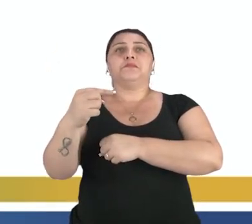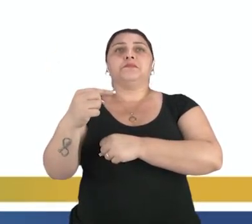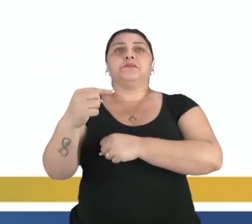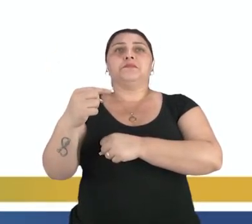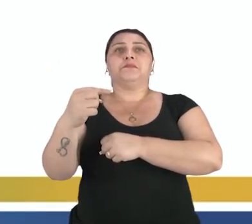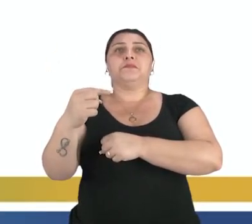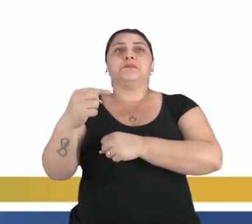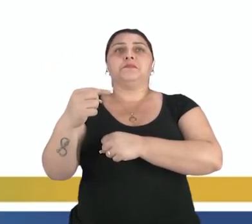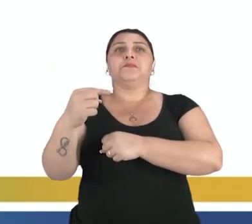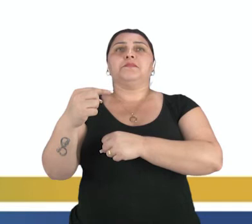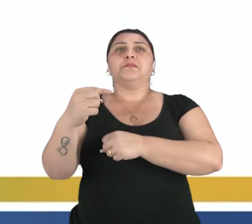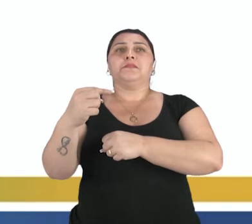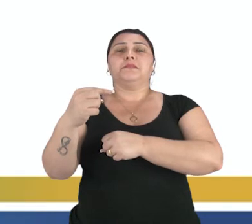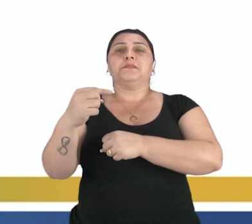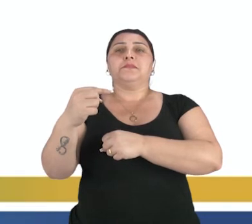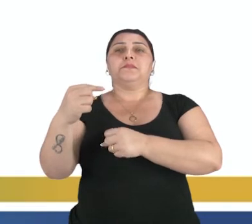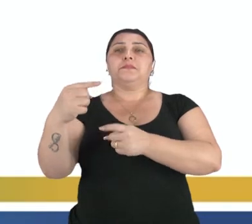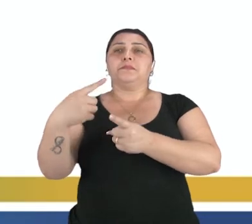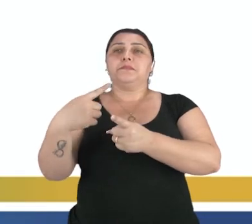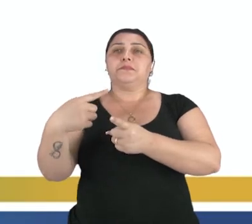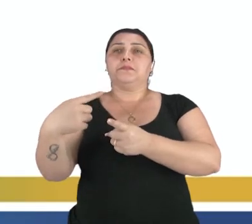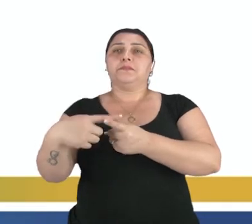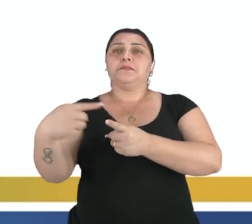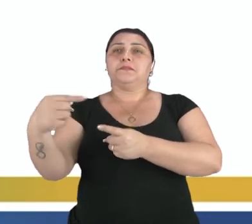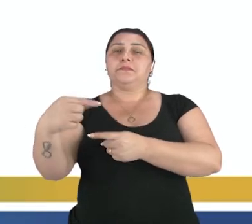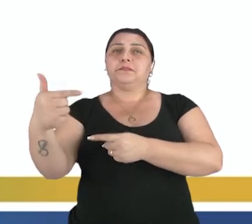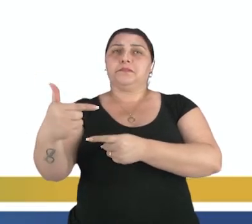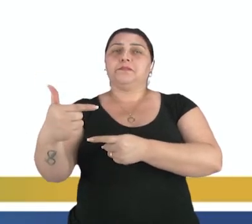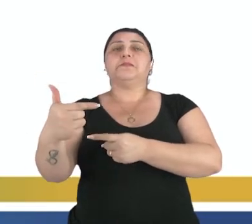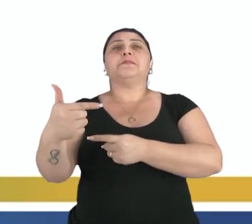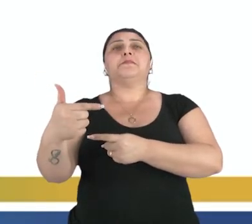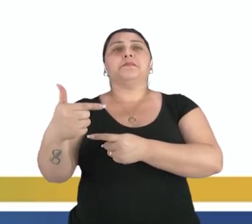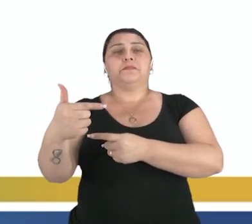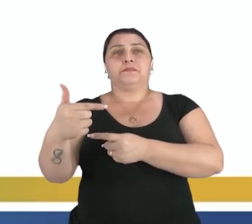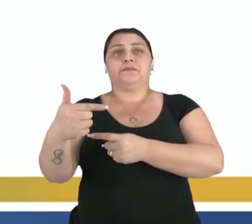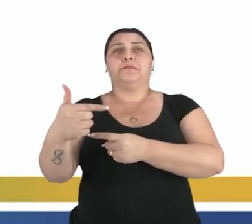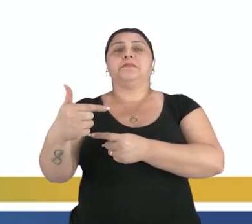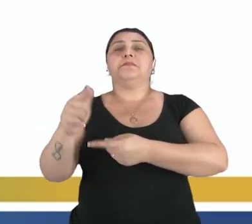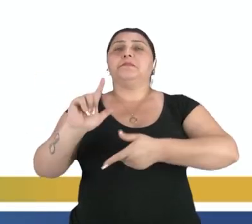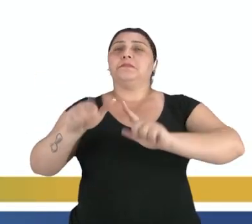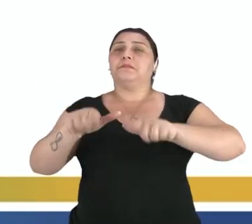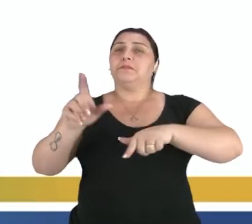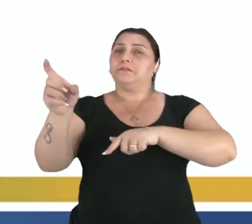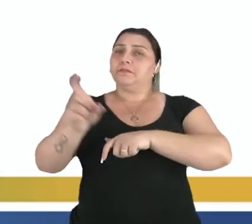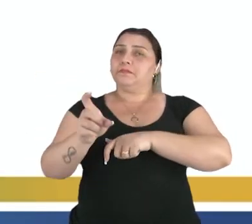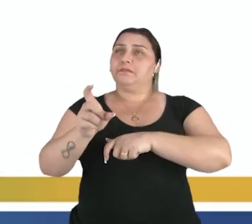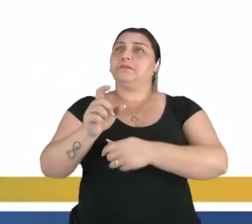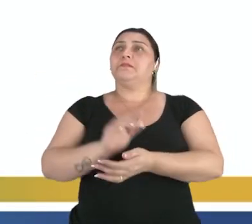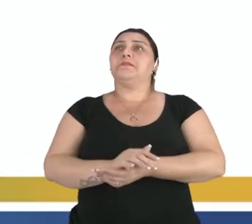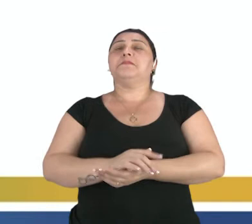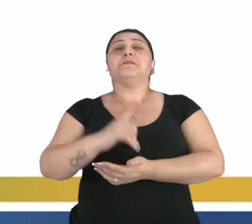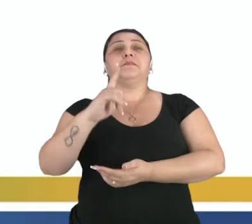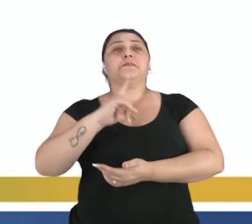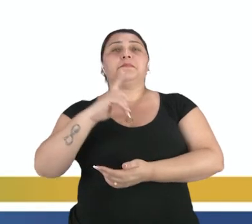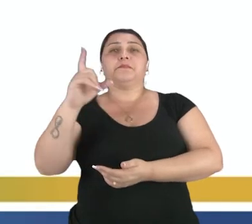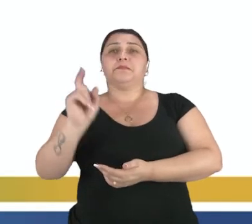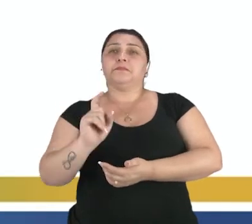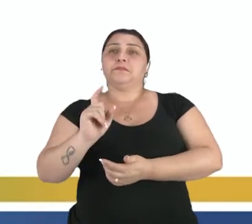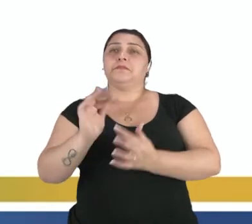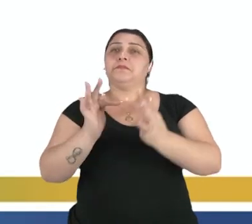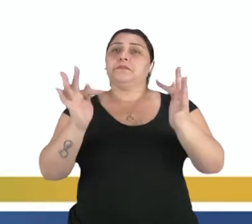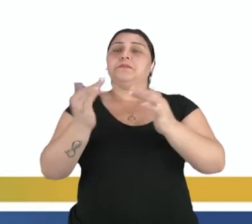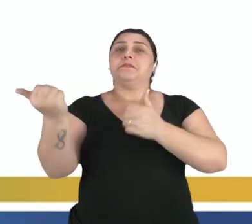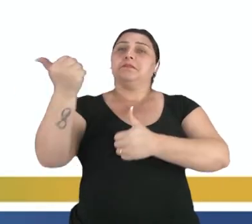substituir esses valores na nossa função, que é dada pela variável x. E aí, onde tiver x na nossa